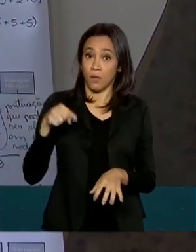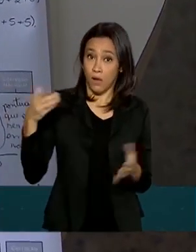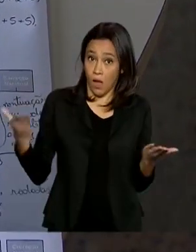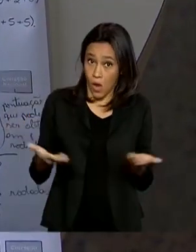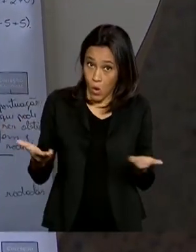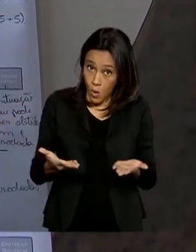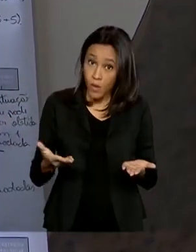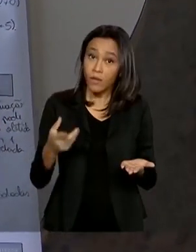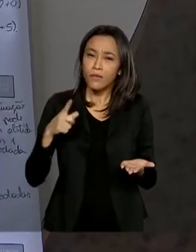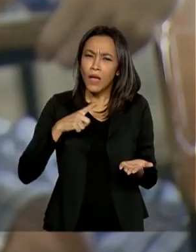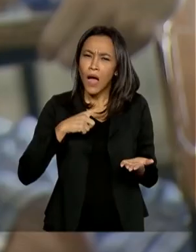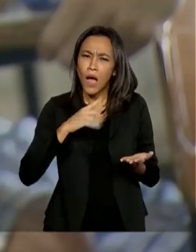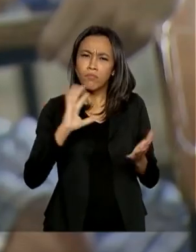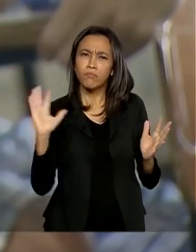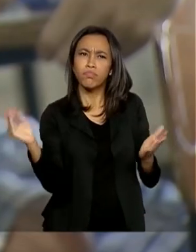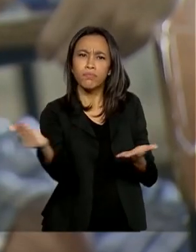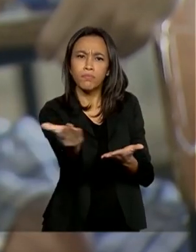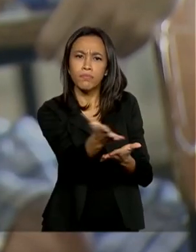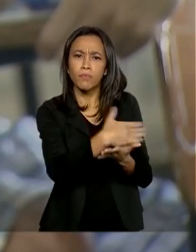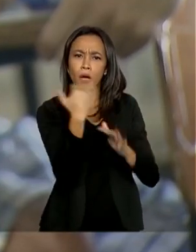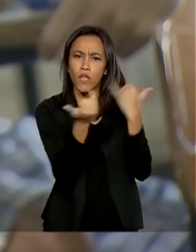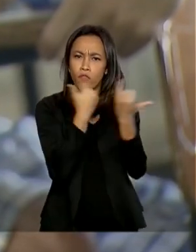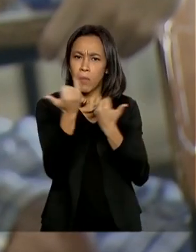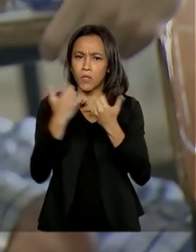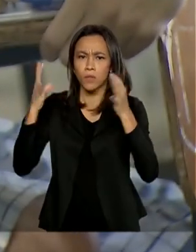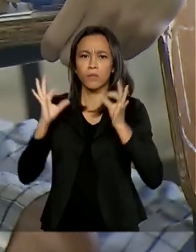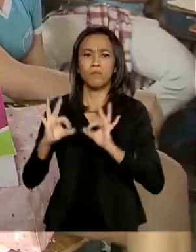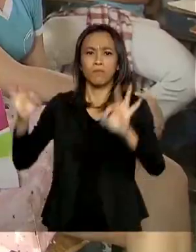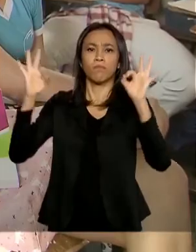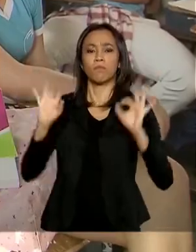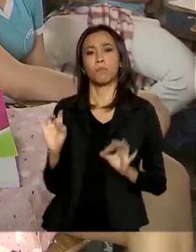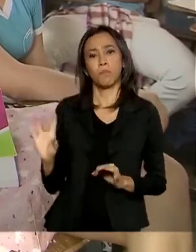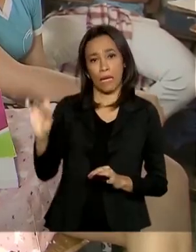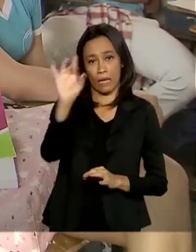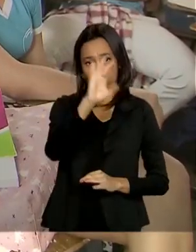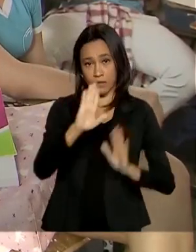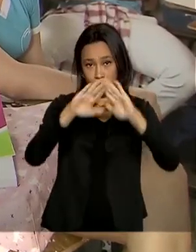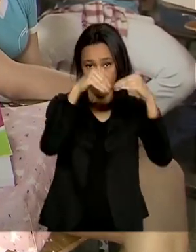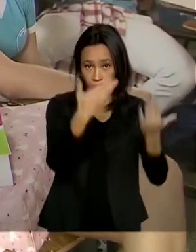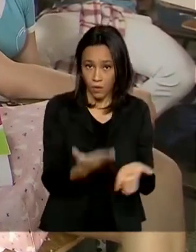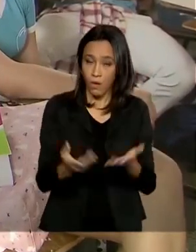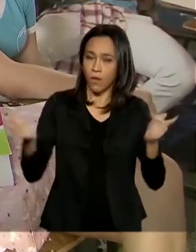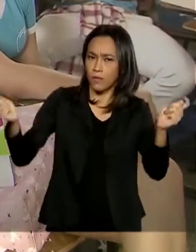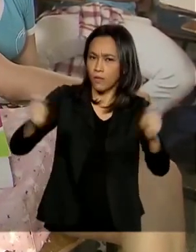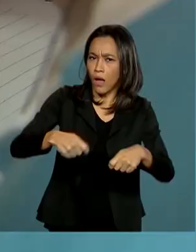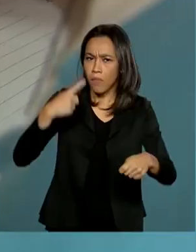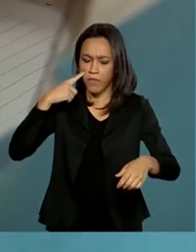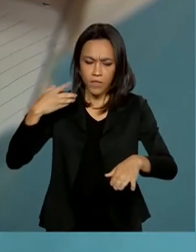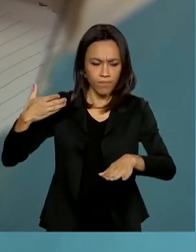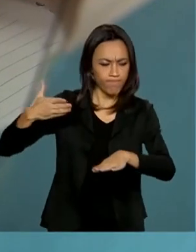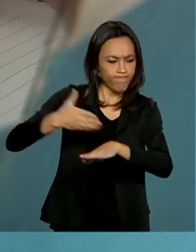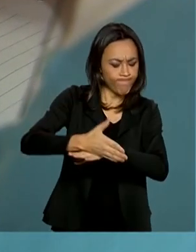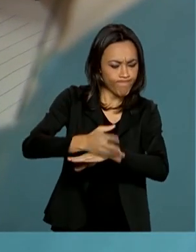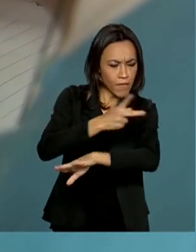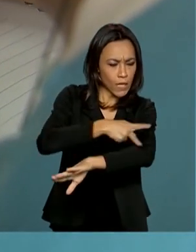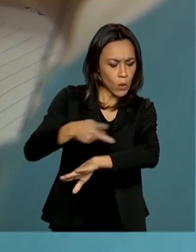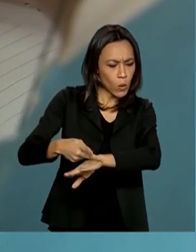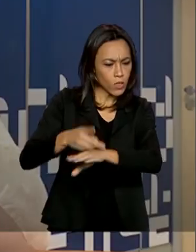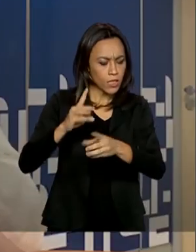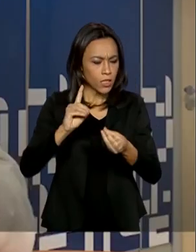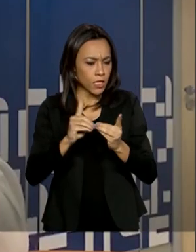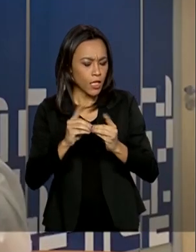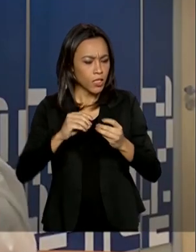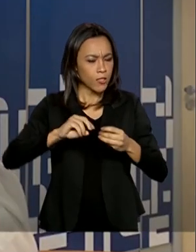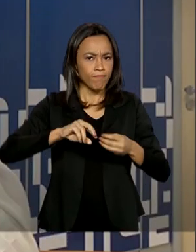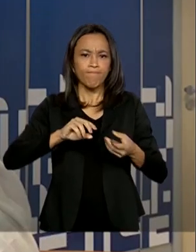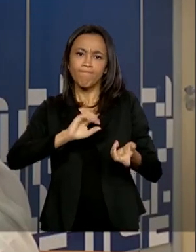possível ter informações mais precisas e por escola e poderão ser feitas intervenções pedagógicas em um menor tempo.